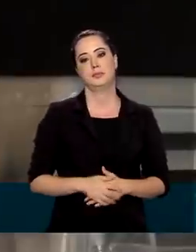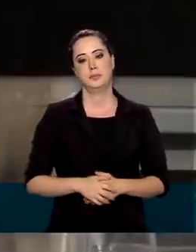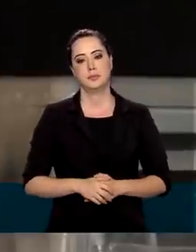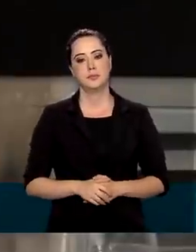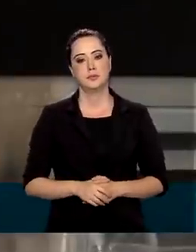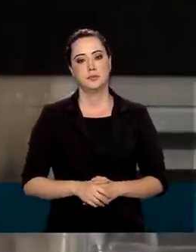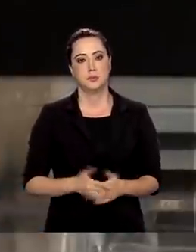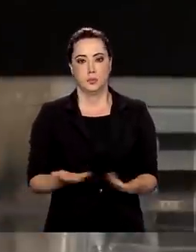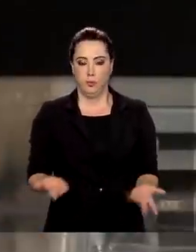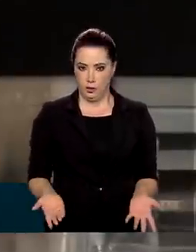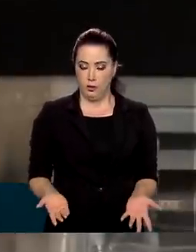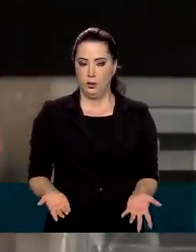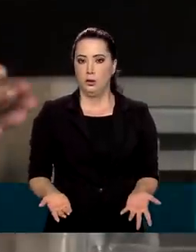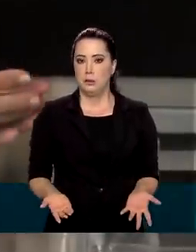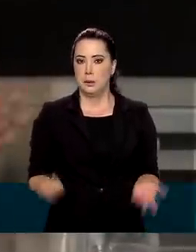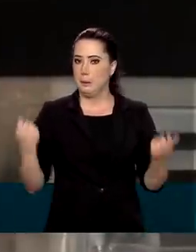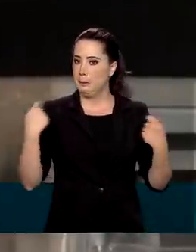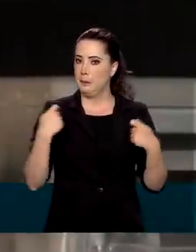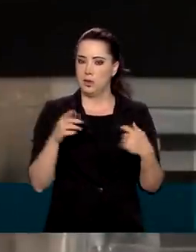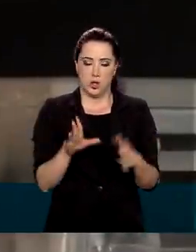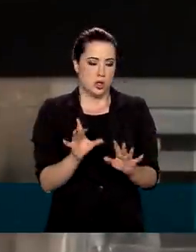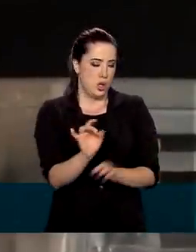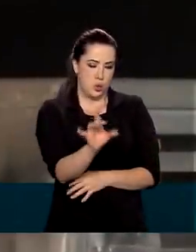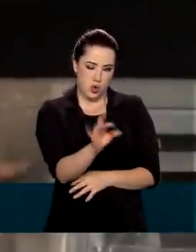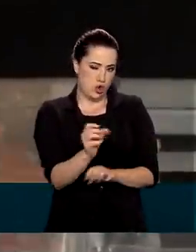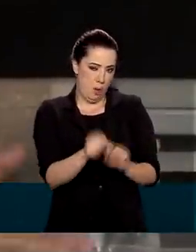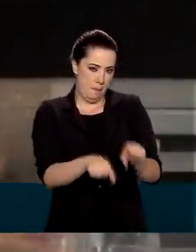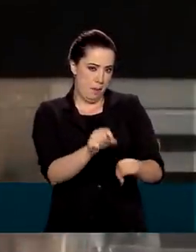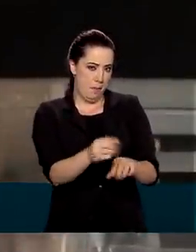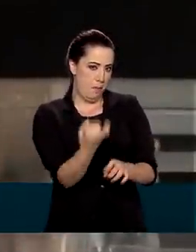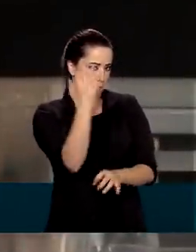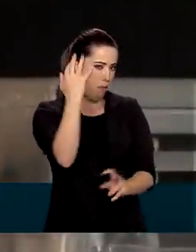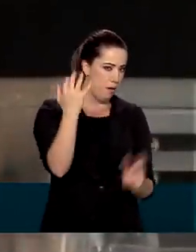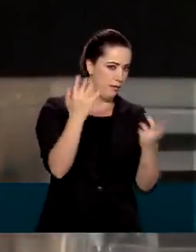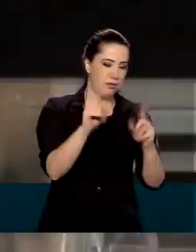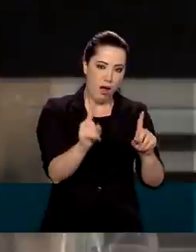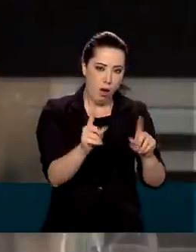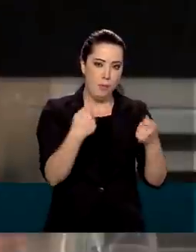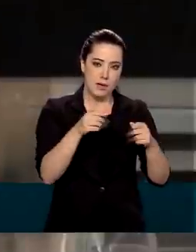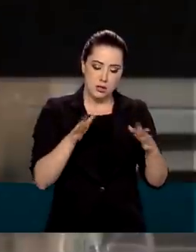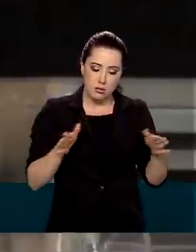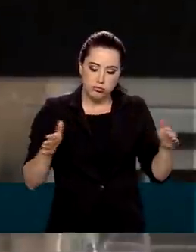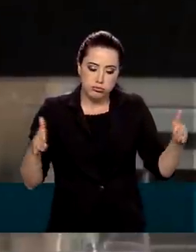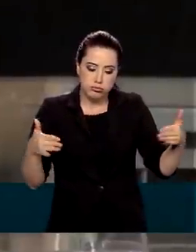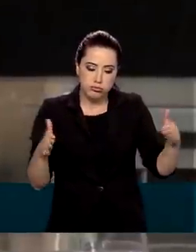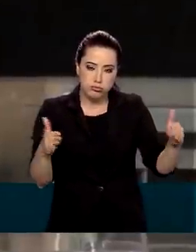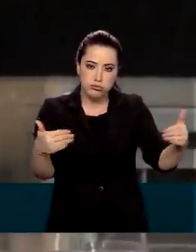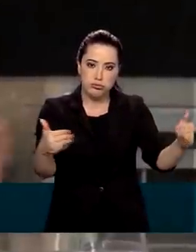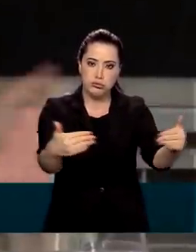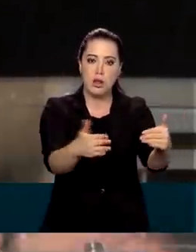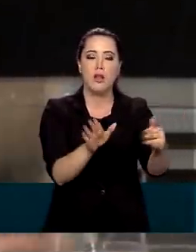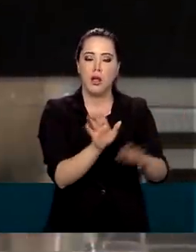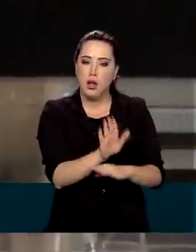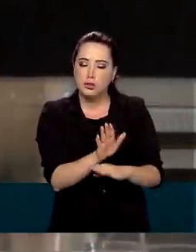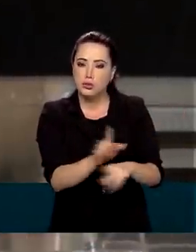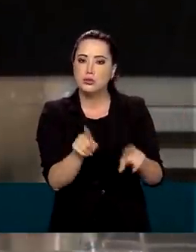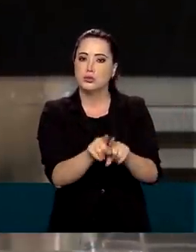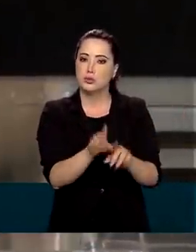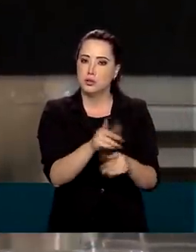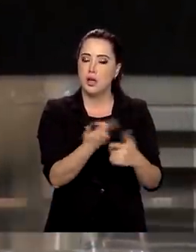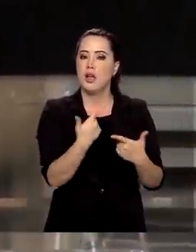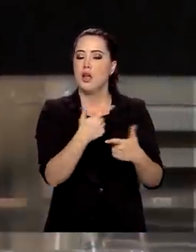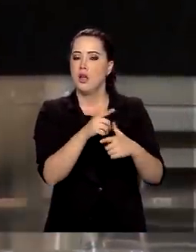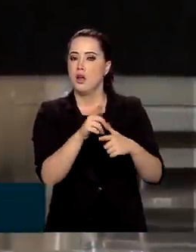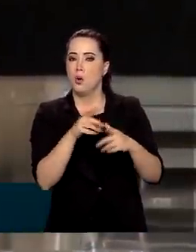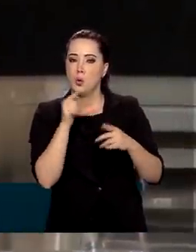Onde há necessidade de não apenas plantar árvores, cercar fontes, preservar nascentes, desassorear os rios,